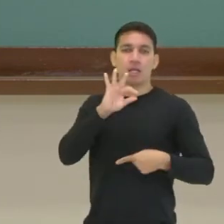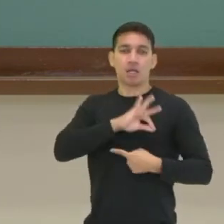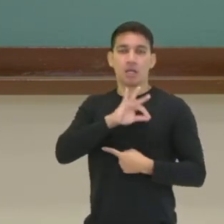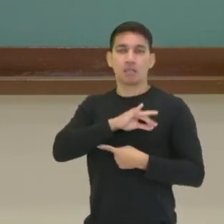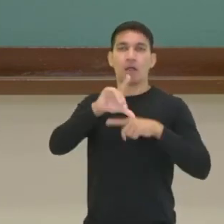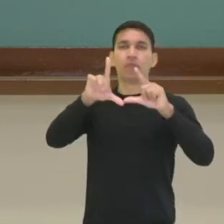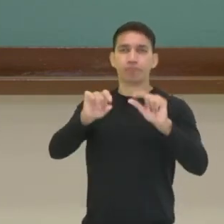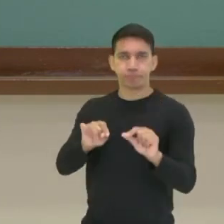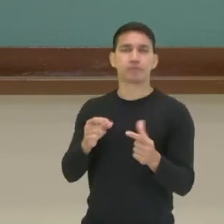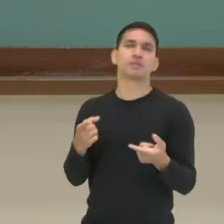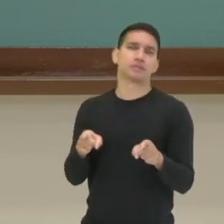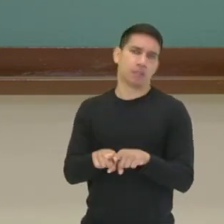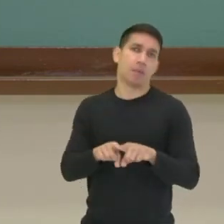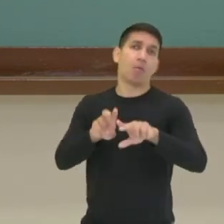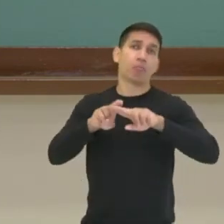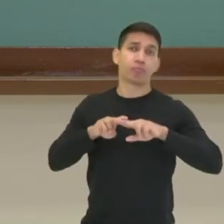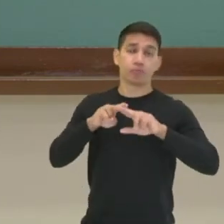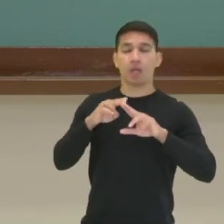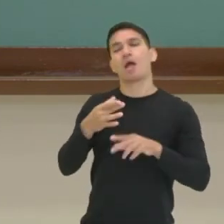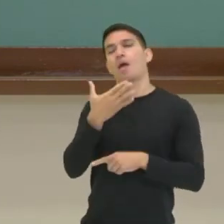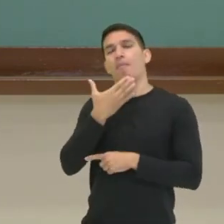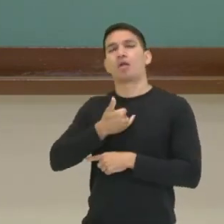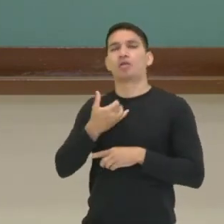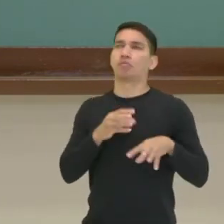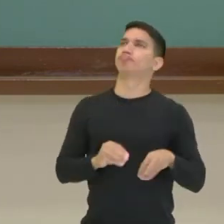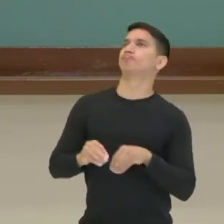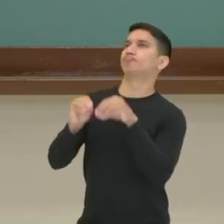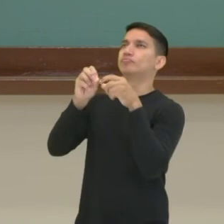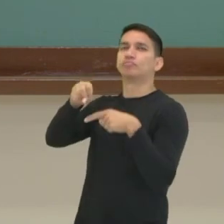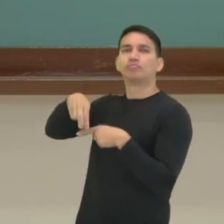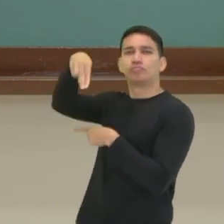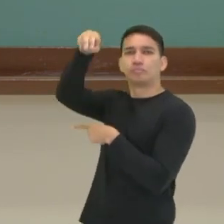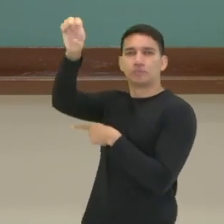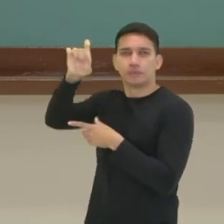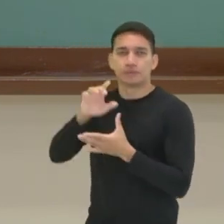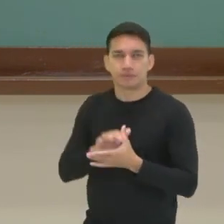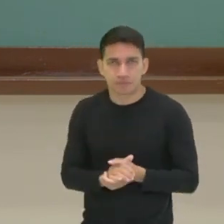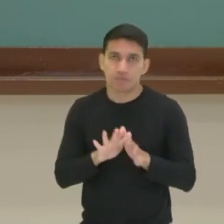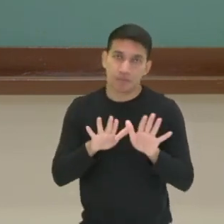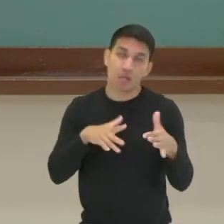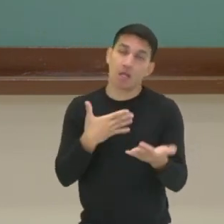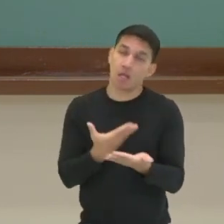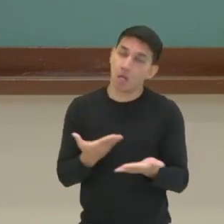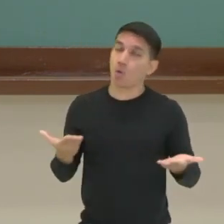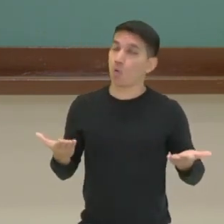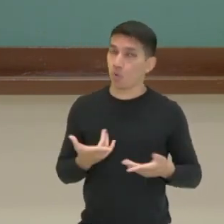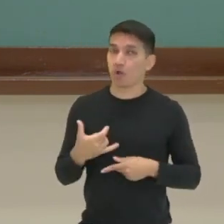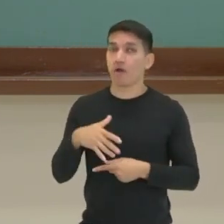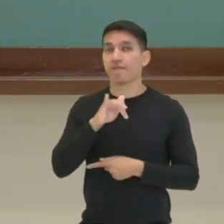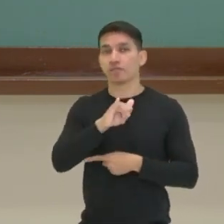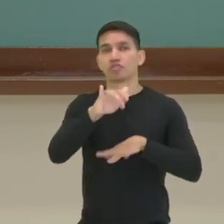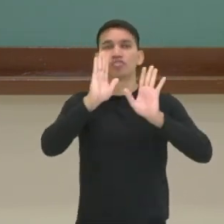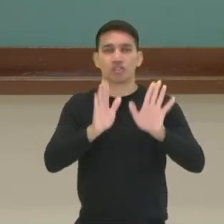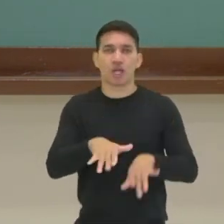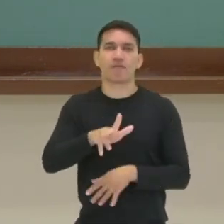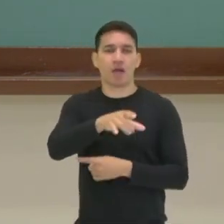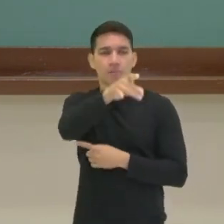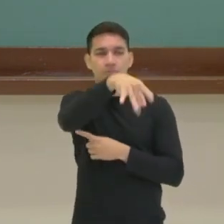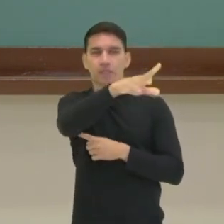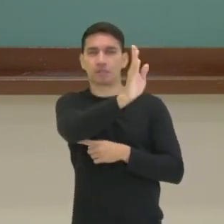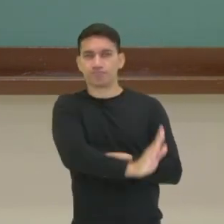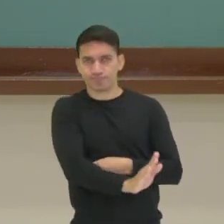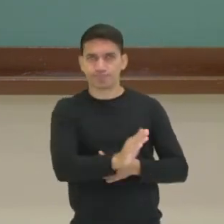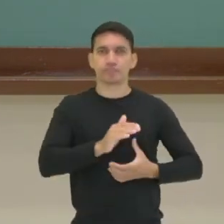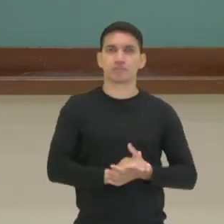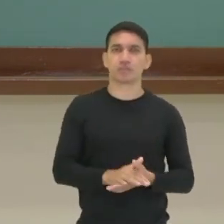lá por ser mais barata, nesse caso então ela foi para a região da Bahia. Se bem que atualmente ela está saindo do Brasil, né? A Ford,